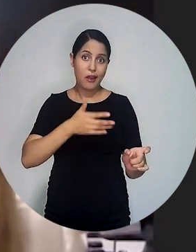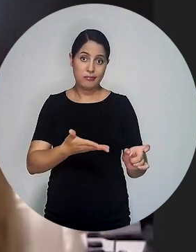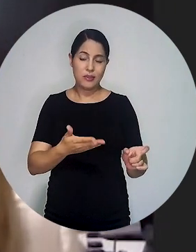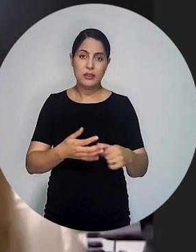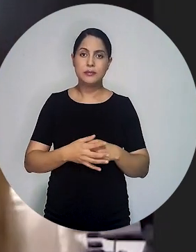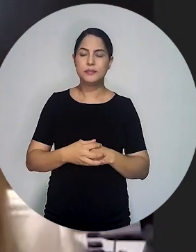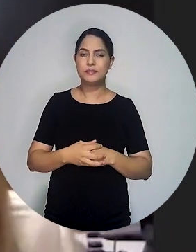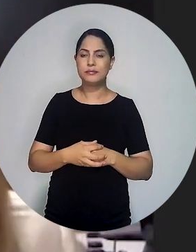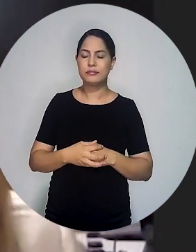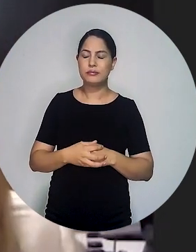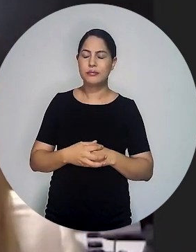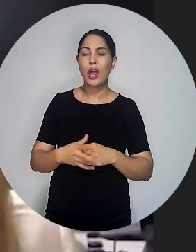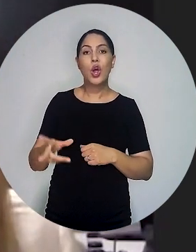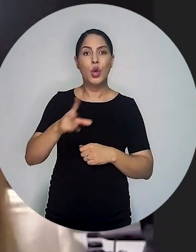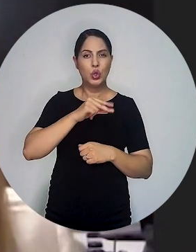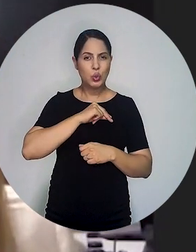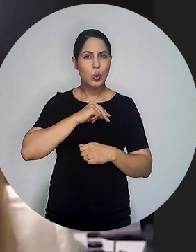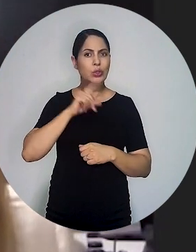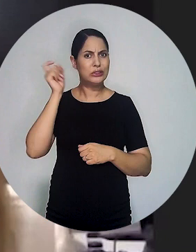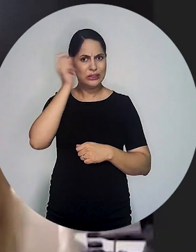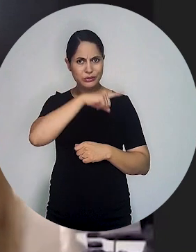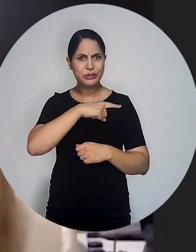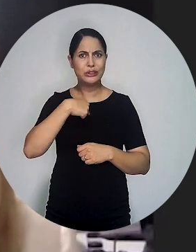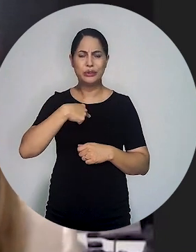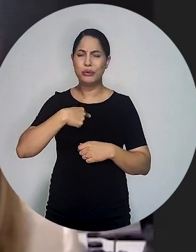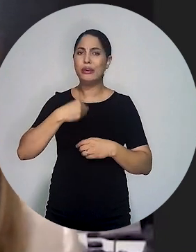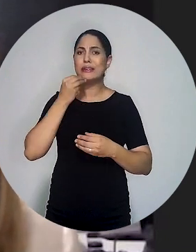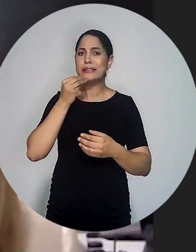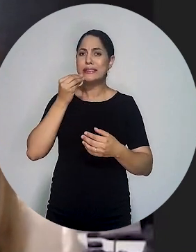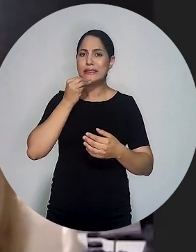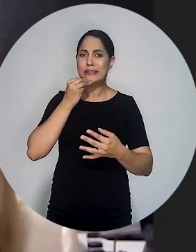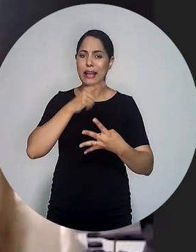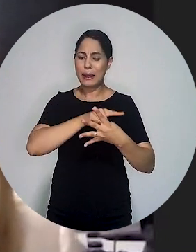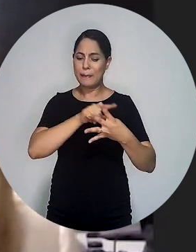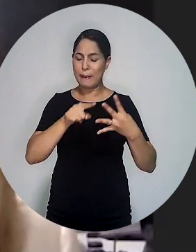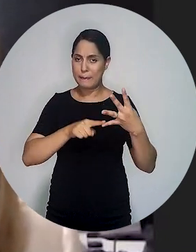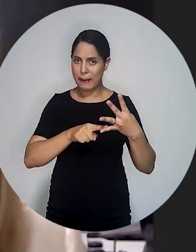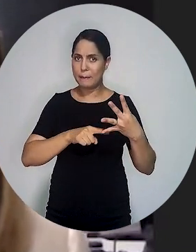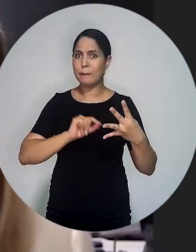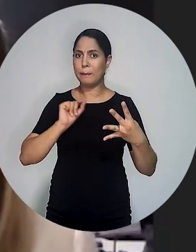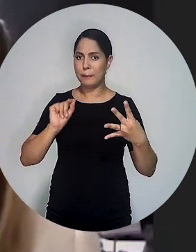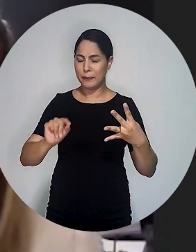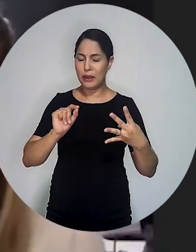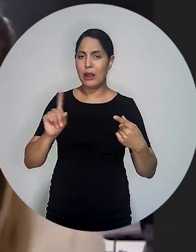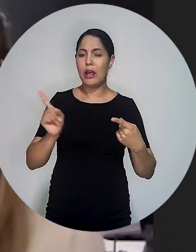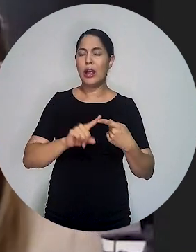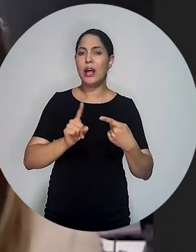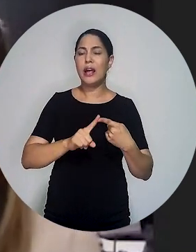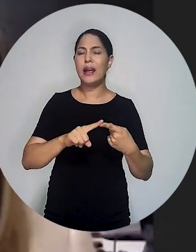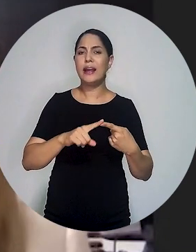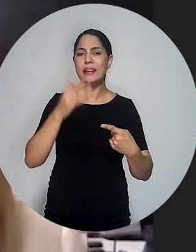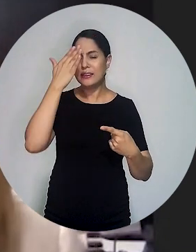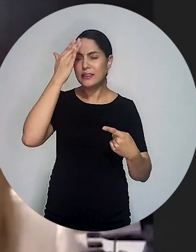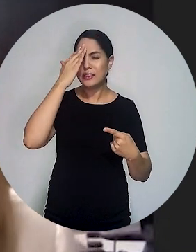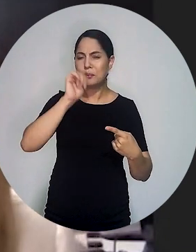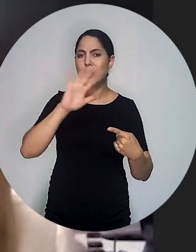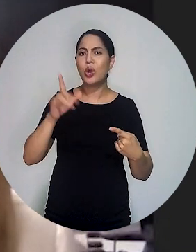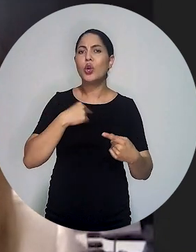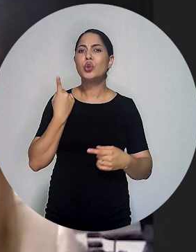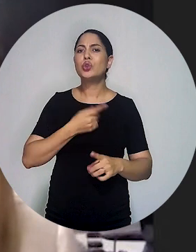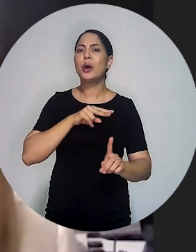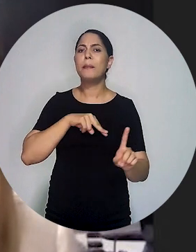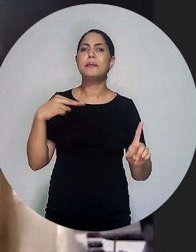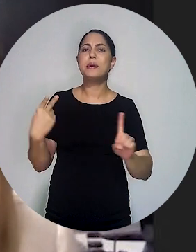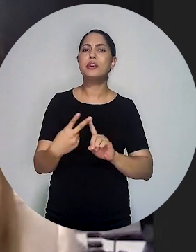primeiro, vou tentar ser o mais objetivo possível, que é muito difícil para mim, inclusive, vou tentar destrinchar minha fala em quatro pontos. Primeiro, para a